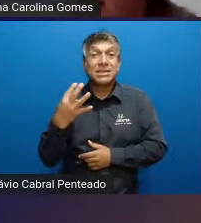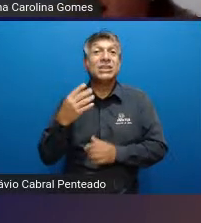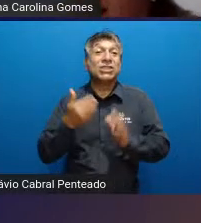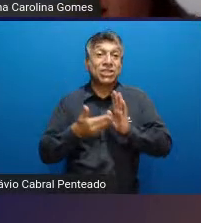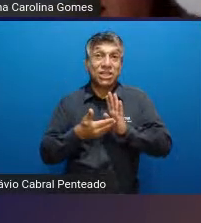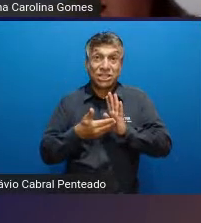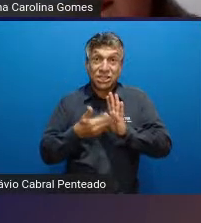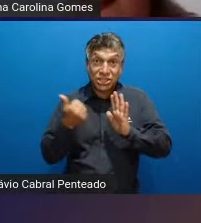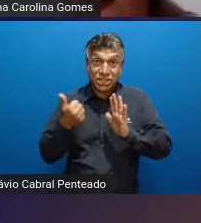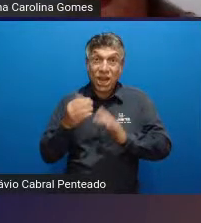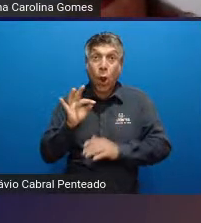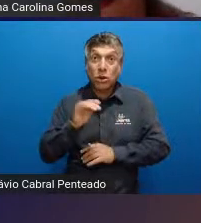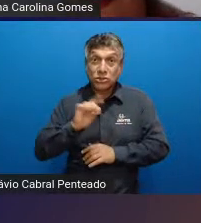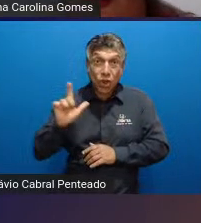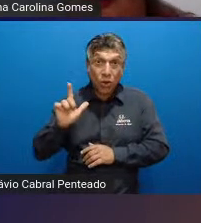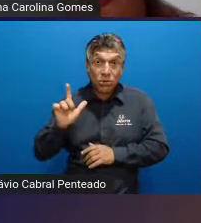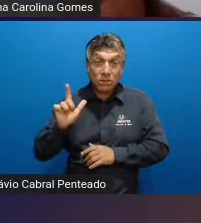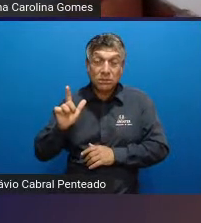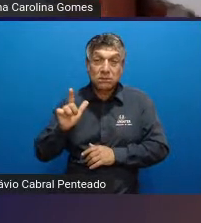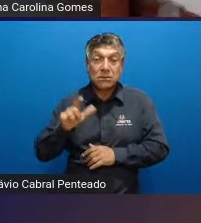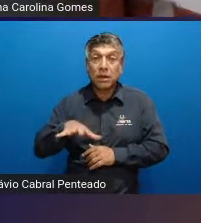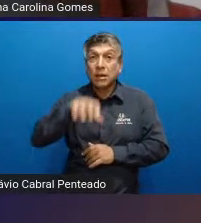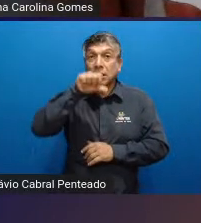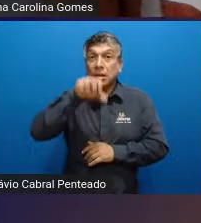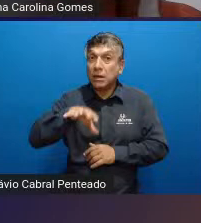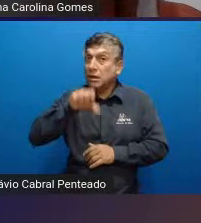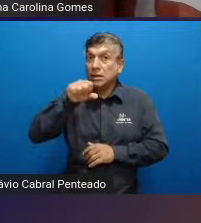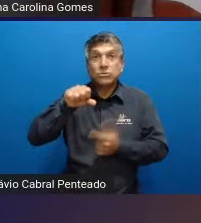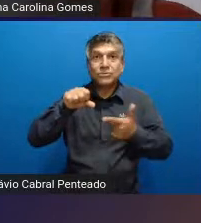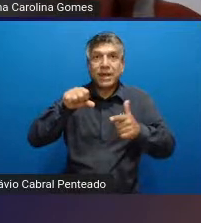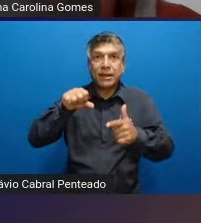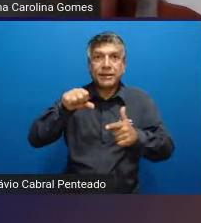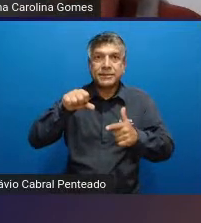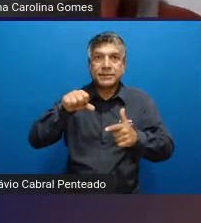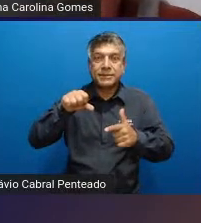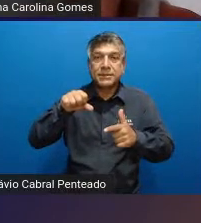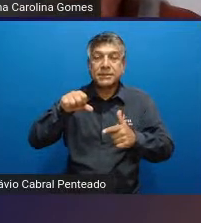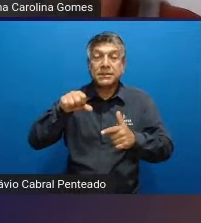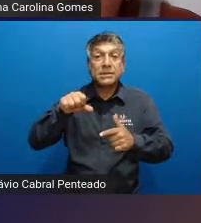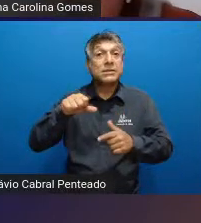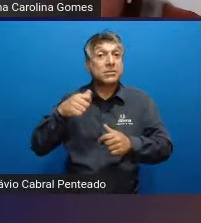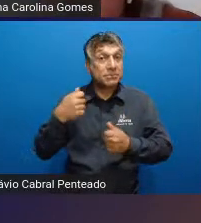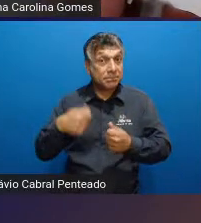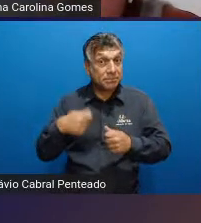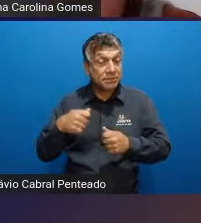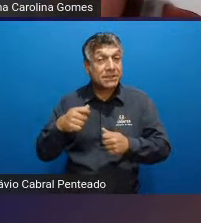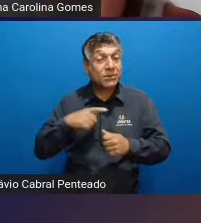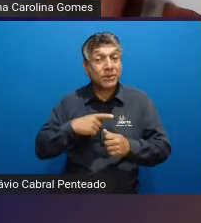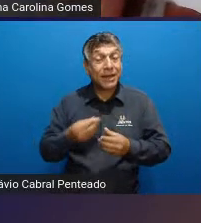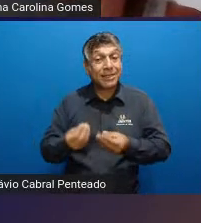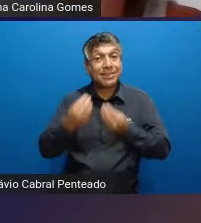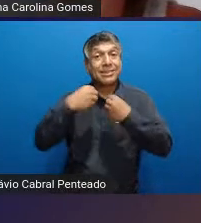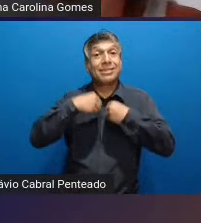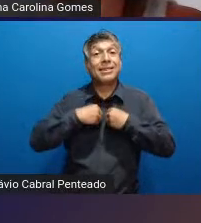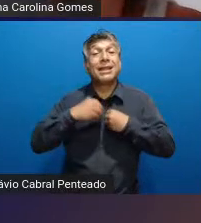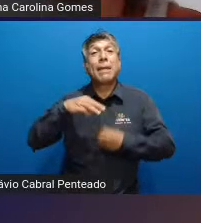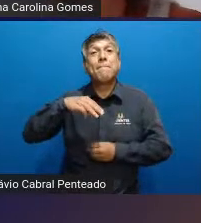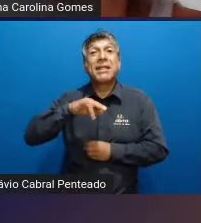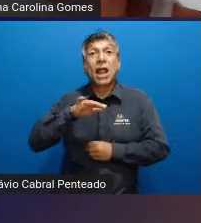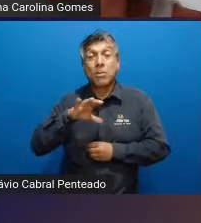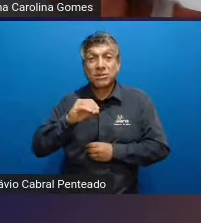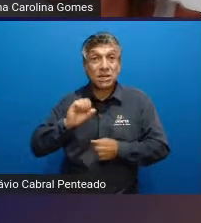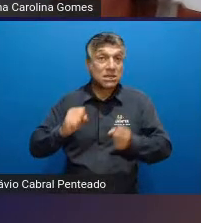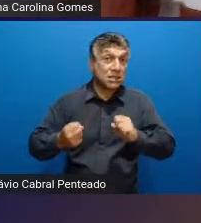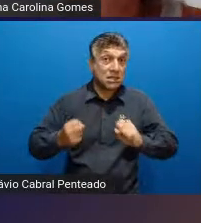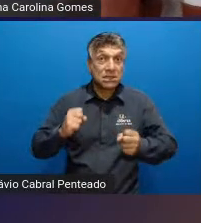consegue nem respirar então o cortisol ele é definido pelo nosso metabolismo então não é só o estresse o